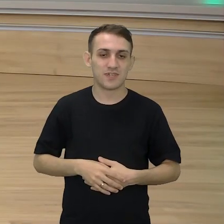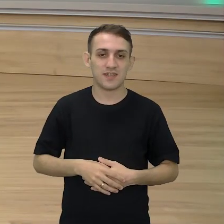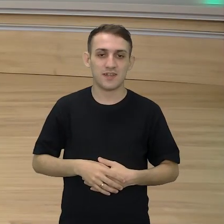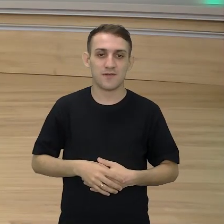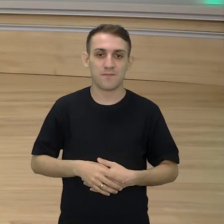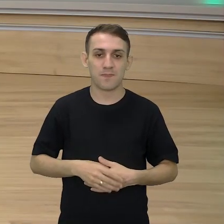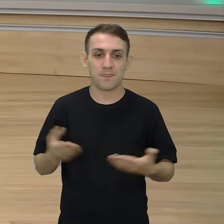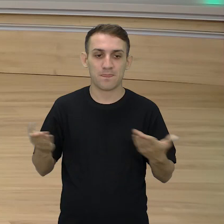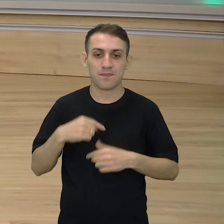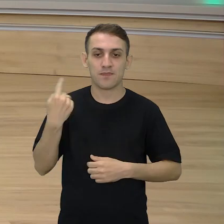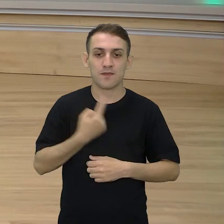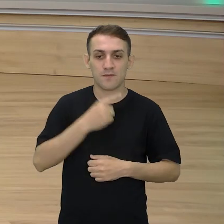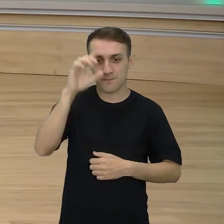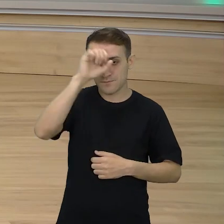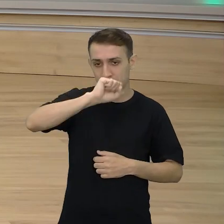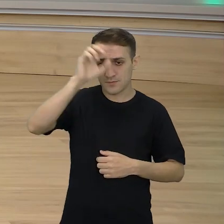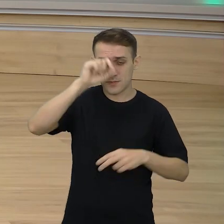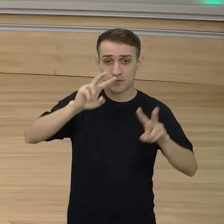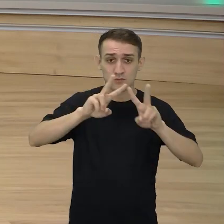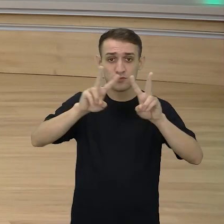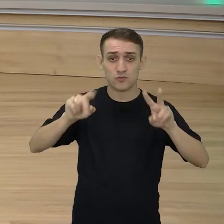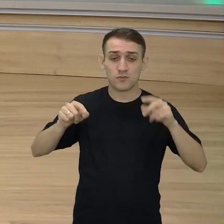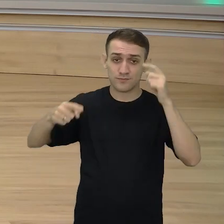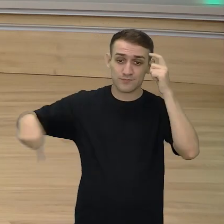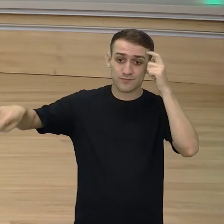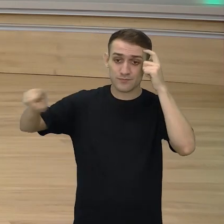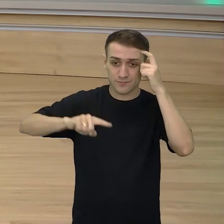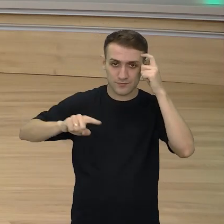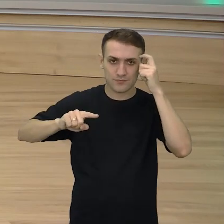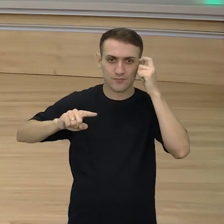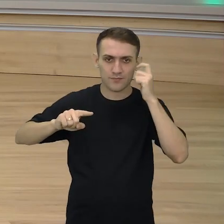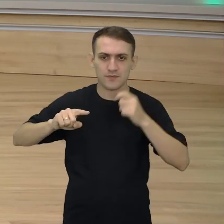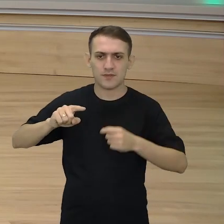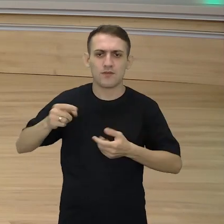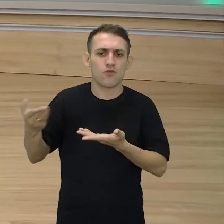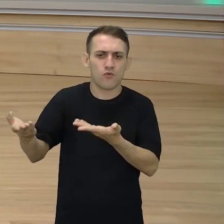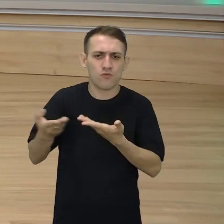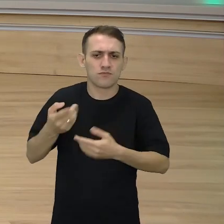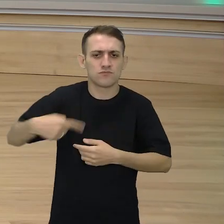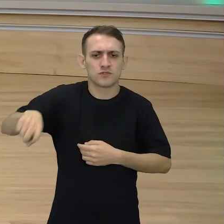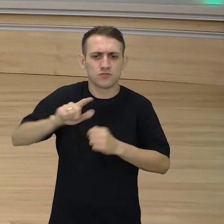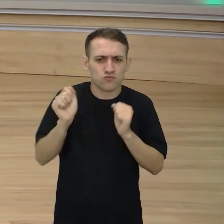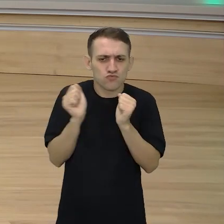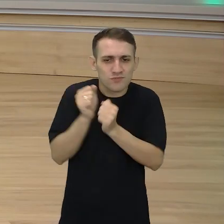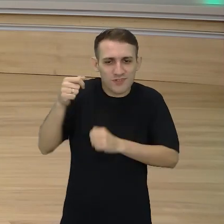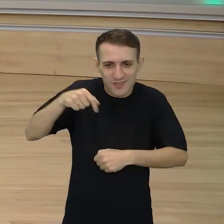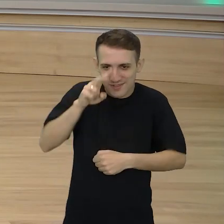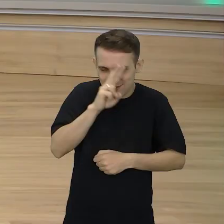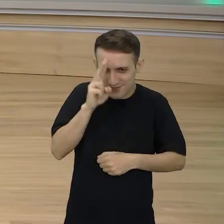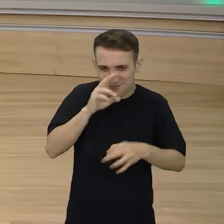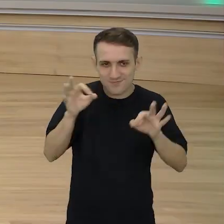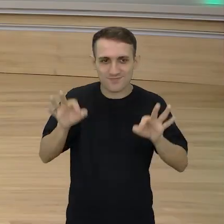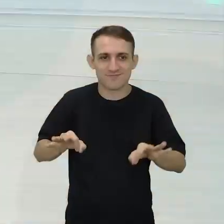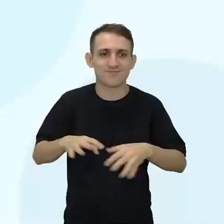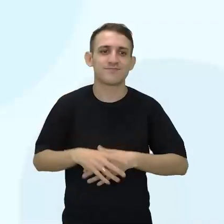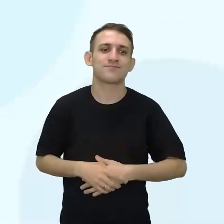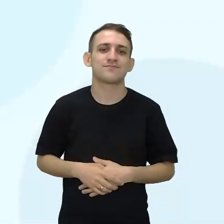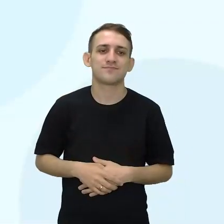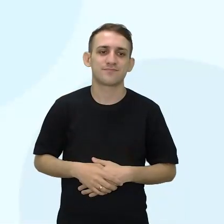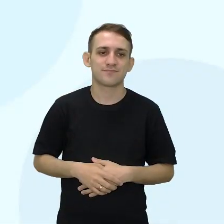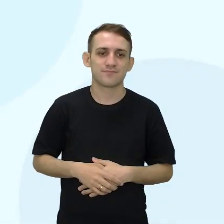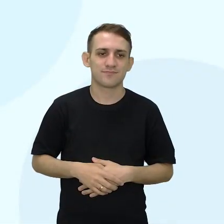Então, hoje nós vamos aprender um pouquinho mais sobre eles. Então, te convido a viajar nessa história junto com a gente. Olha só, pessoal.